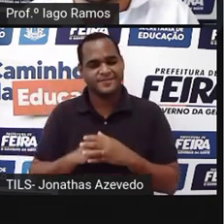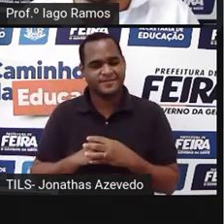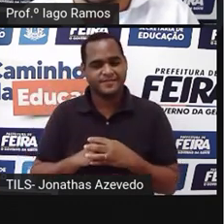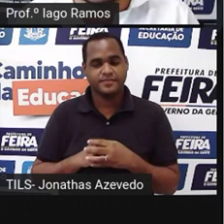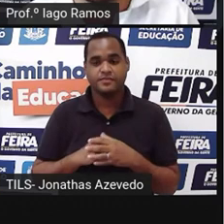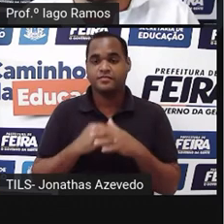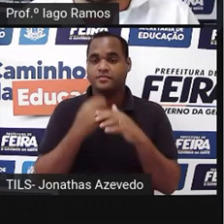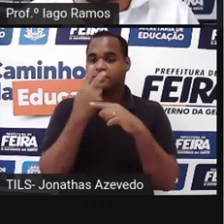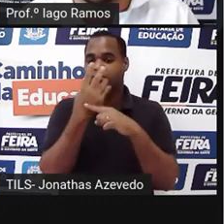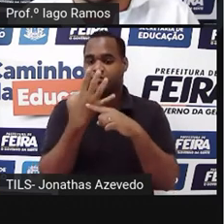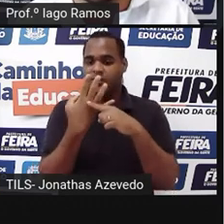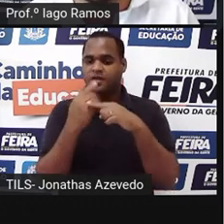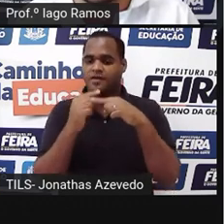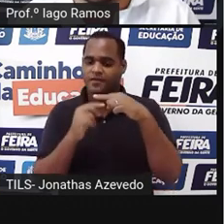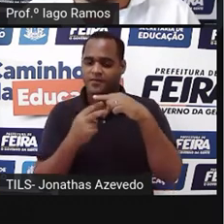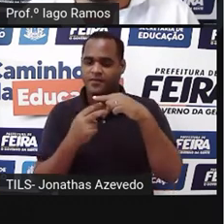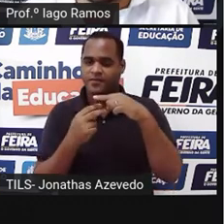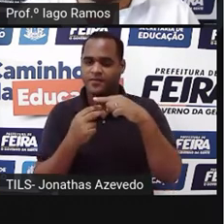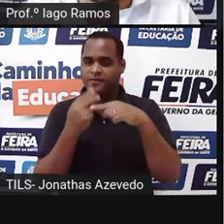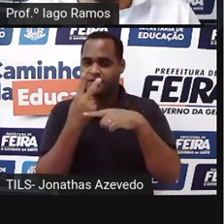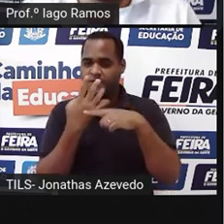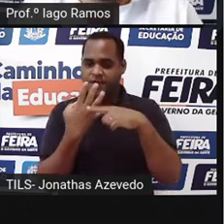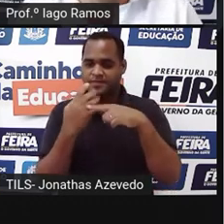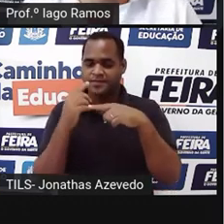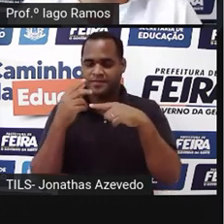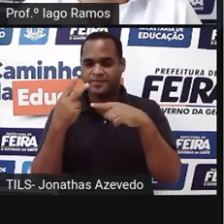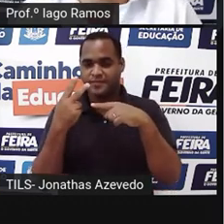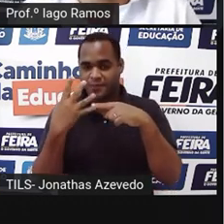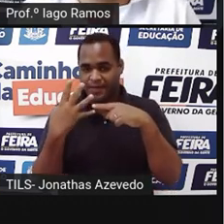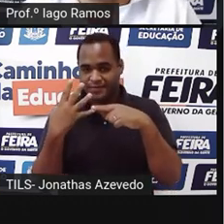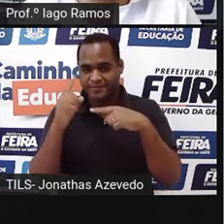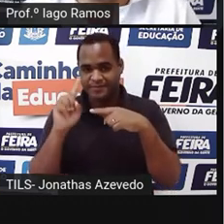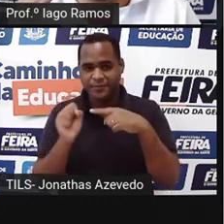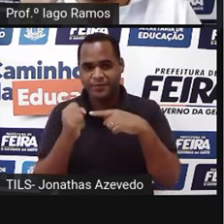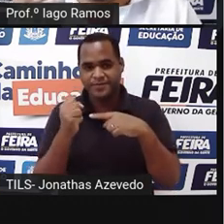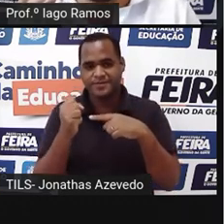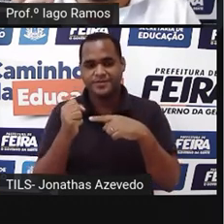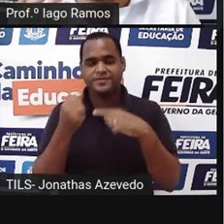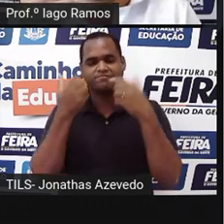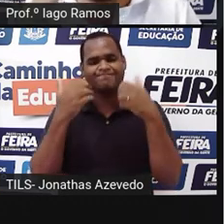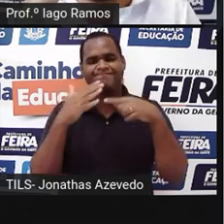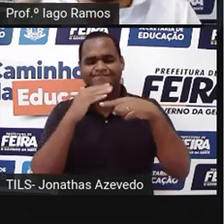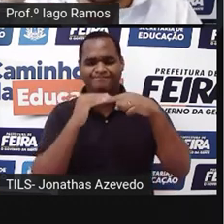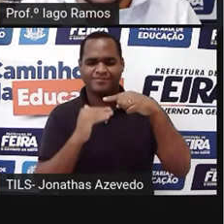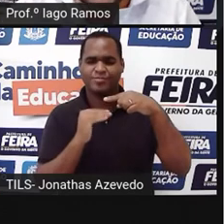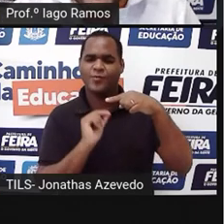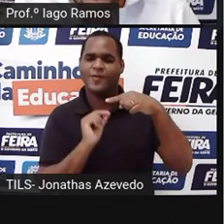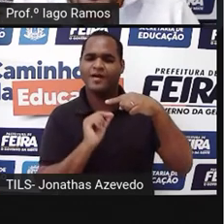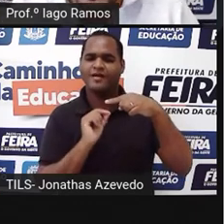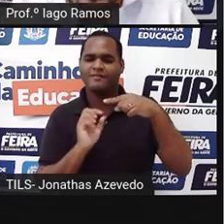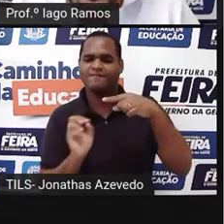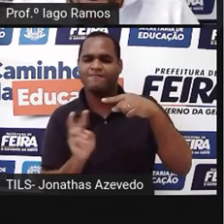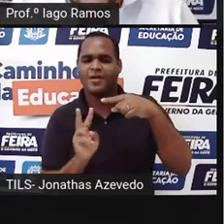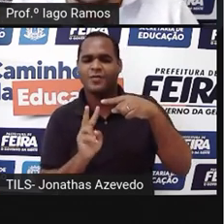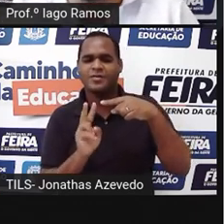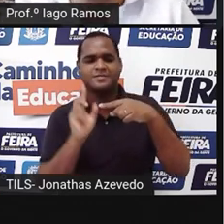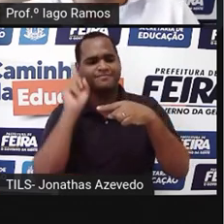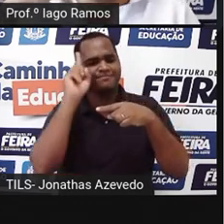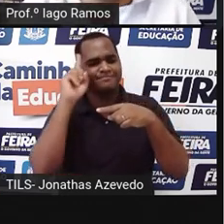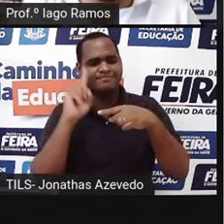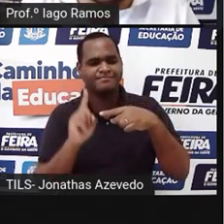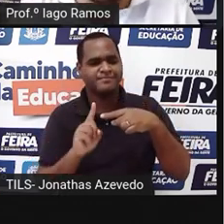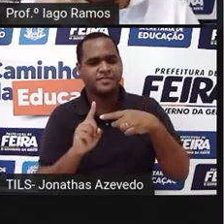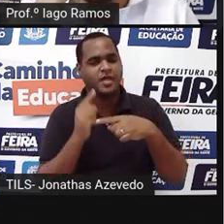vai ser 24,8 só que a parte de baixo a gente não sabe a gente ainda não sabe quanto é que vale esses 24,8